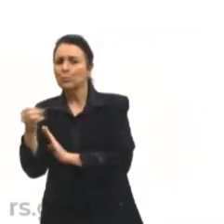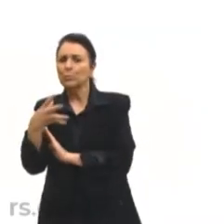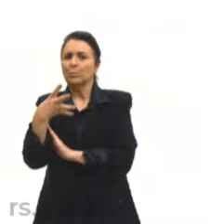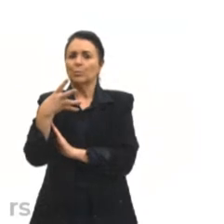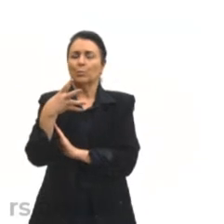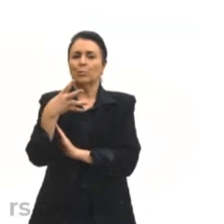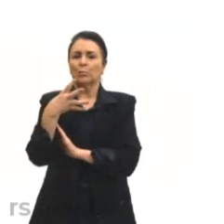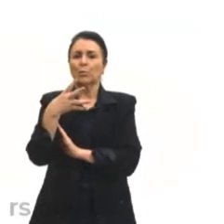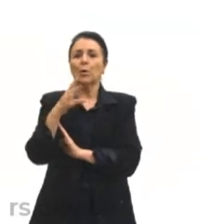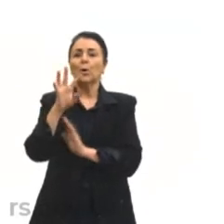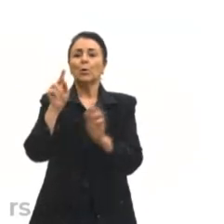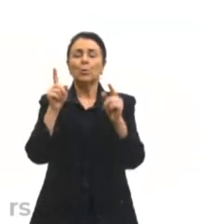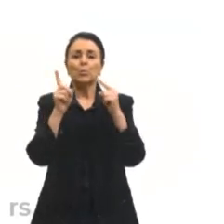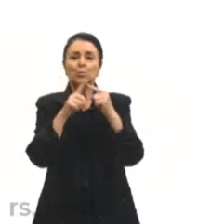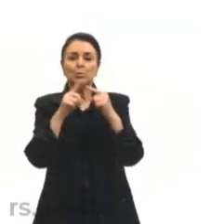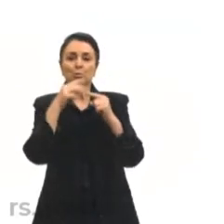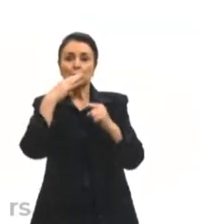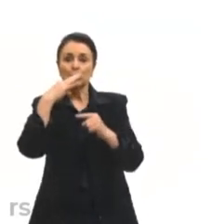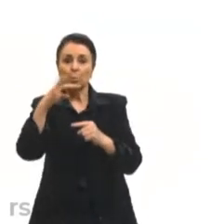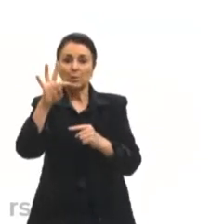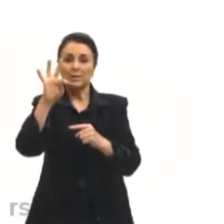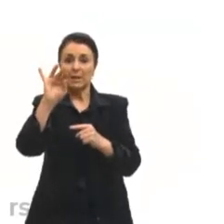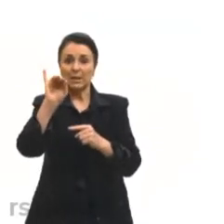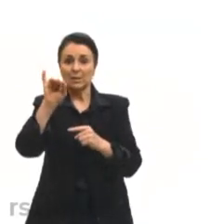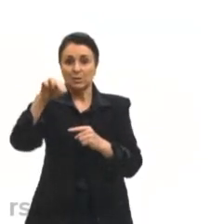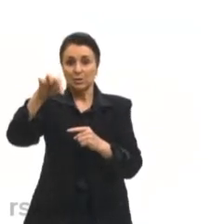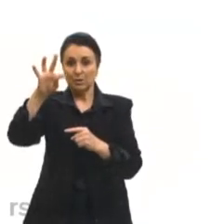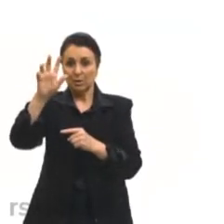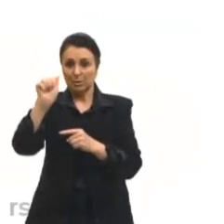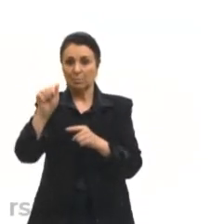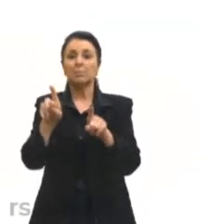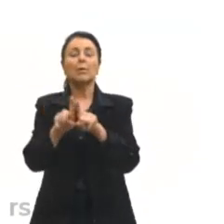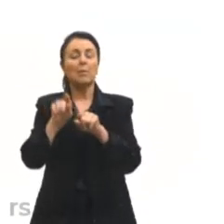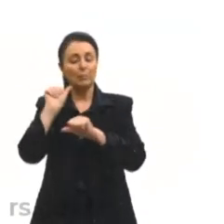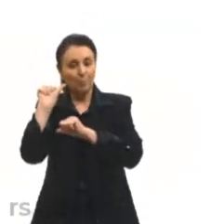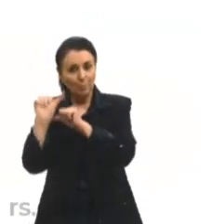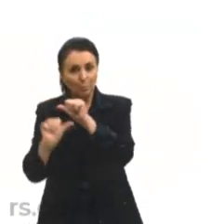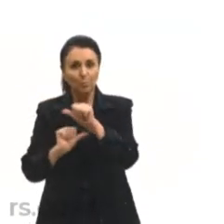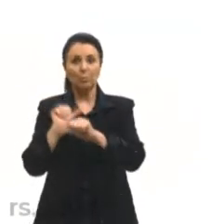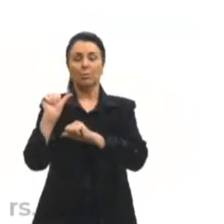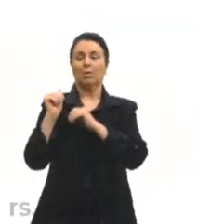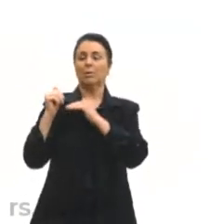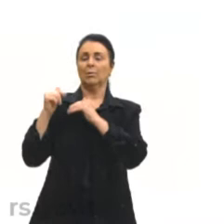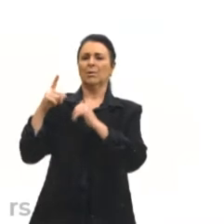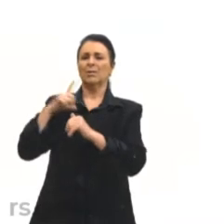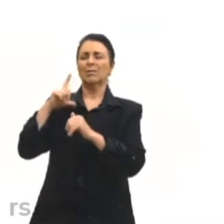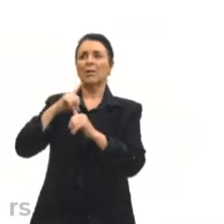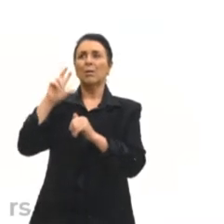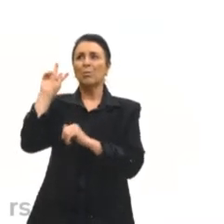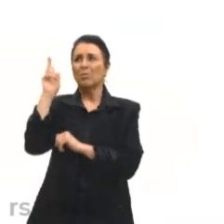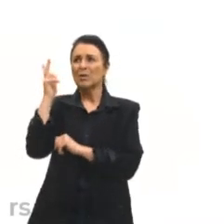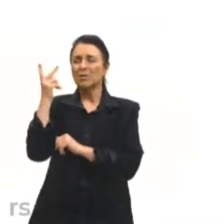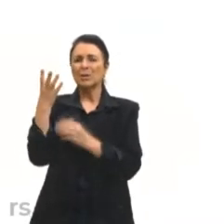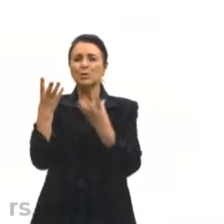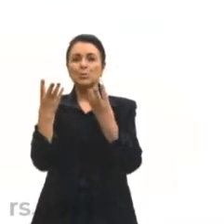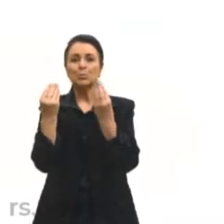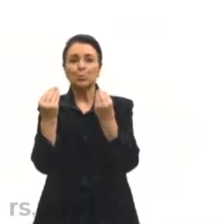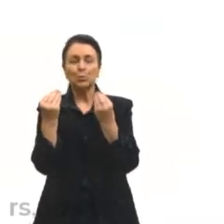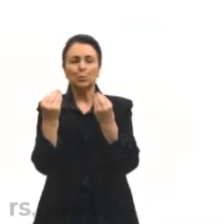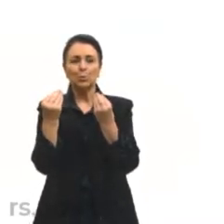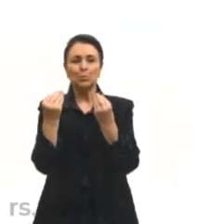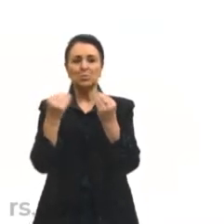as tintas que eram usadas, elas foram evoluindo. A gente tem o histórico aí de muitos pintores que